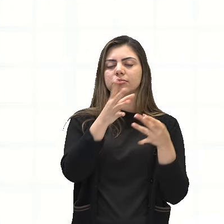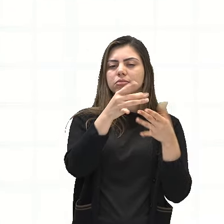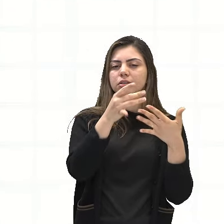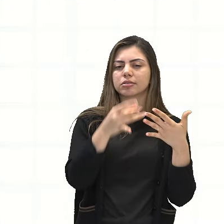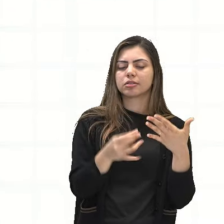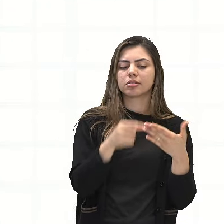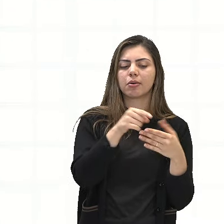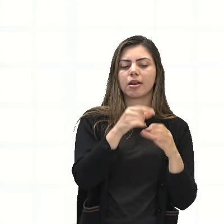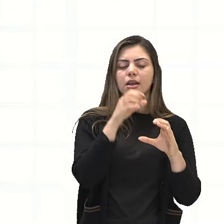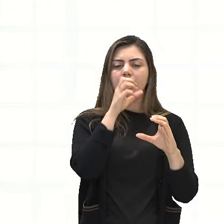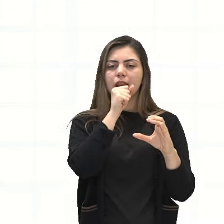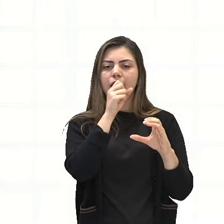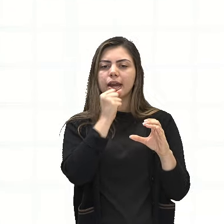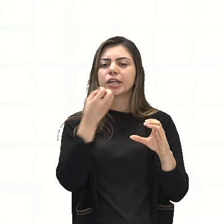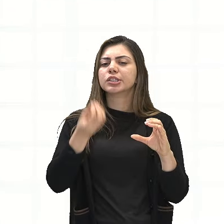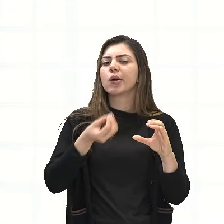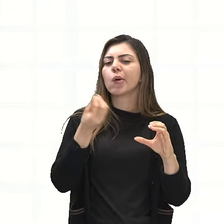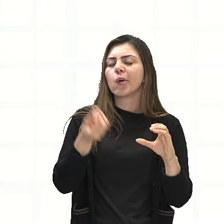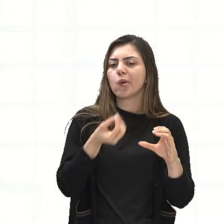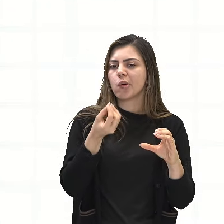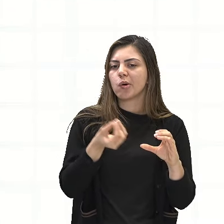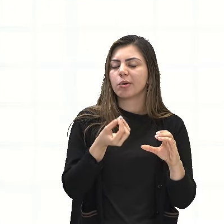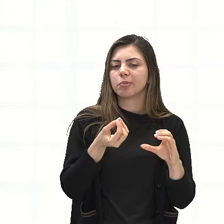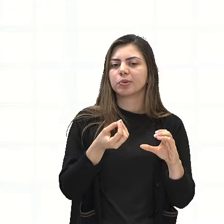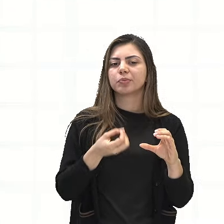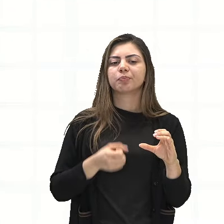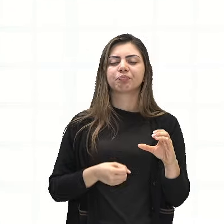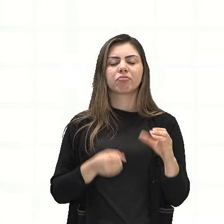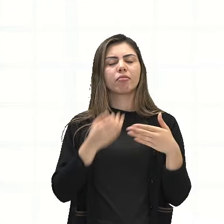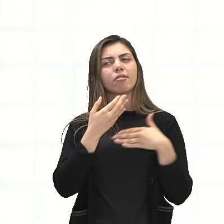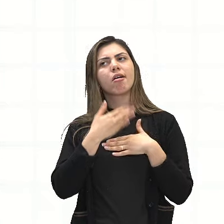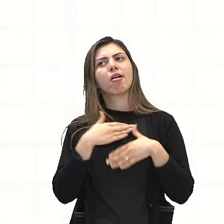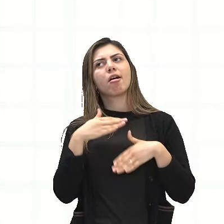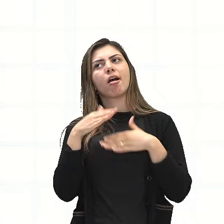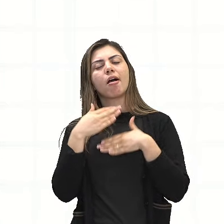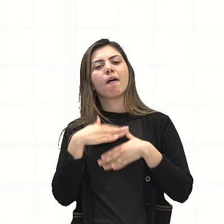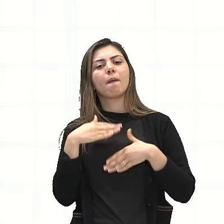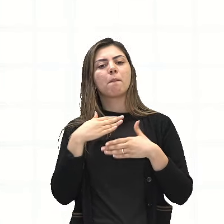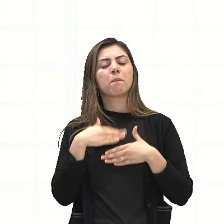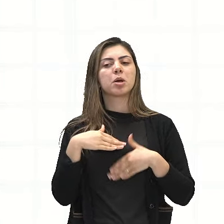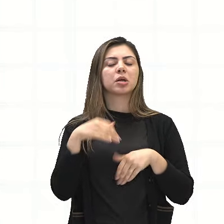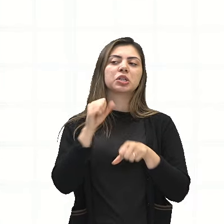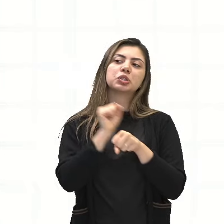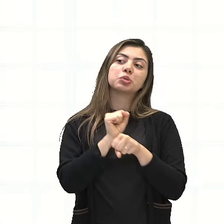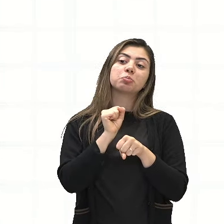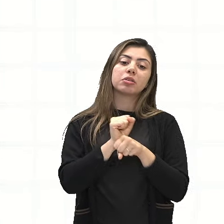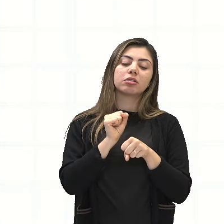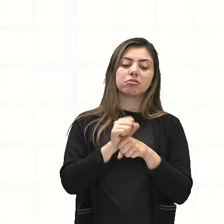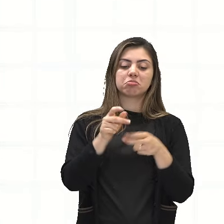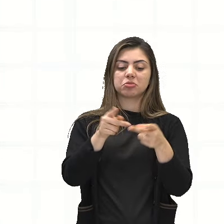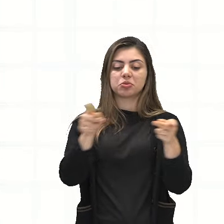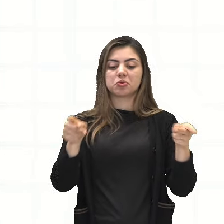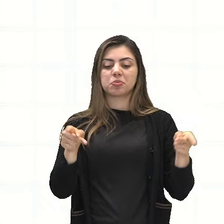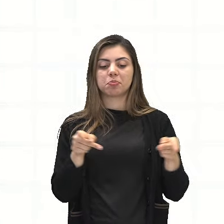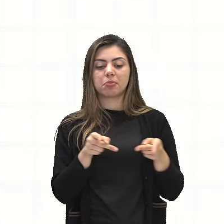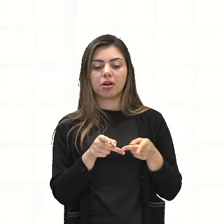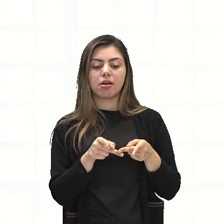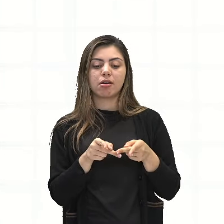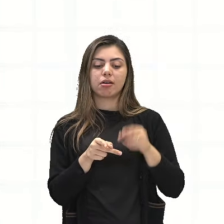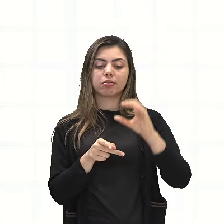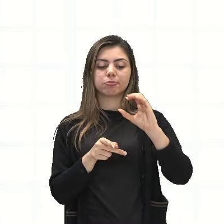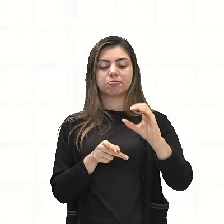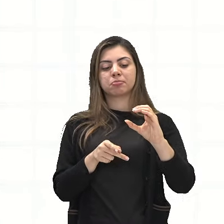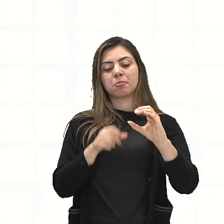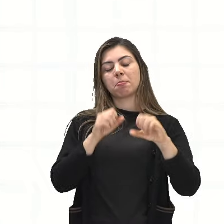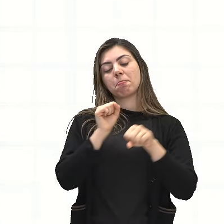com aquela tranquilidade de ela estar lá no prato, na porcelana e